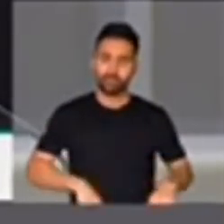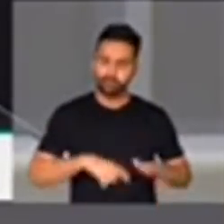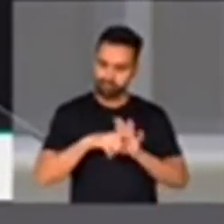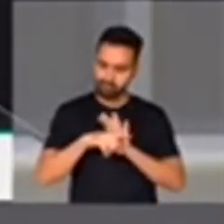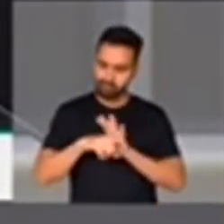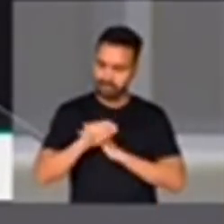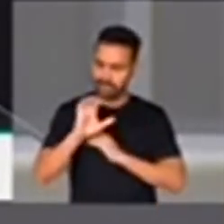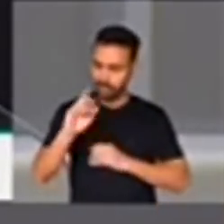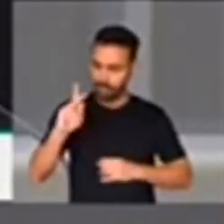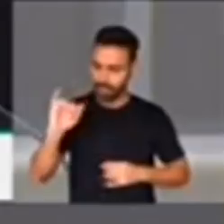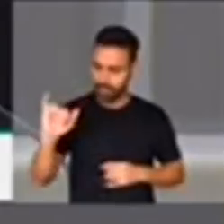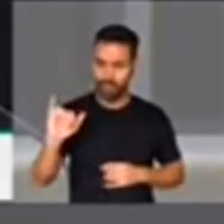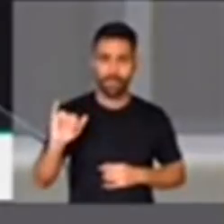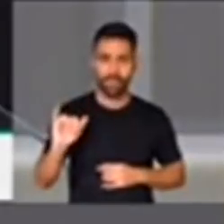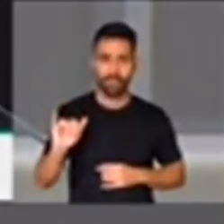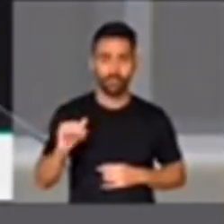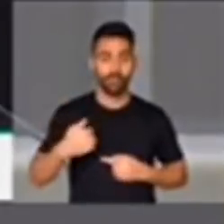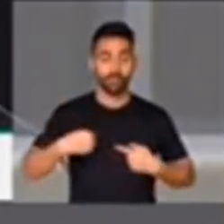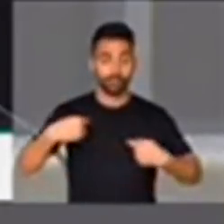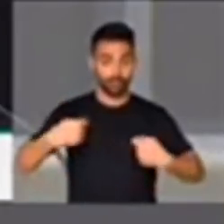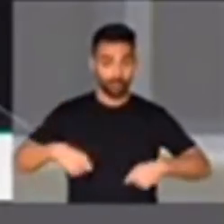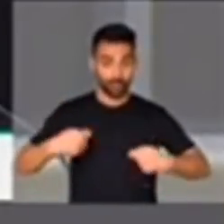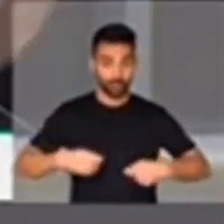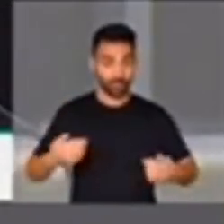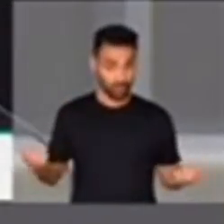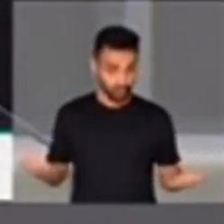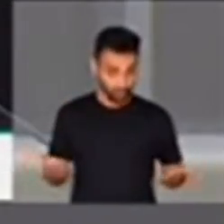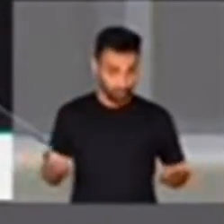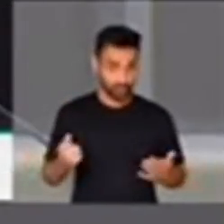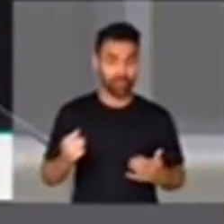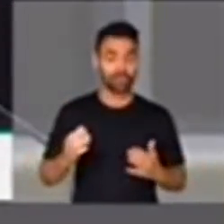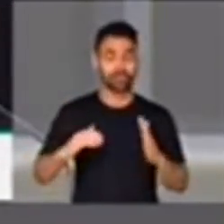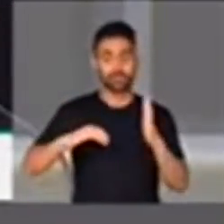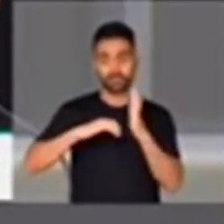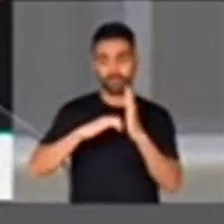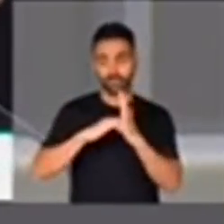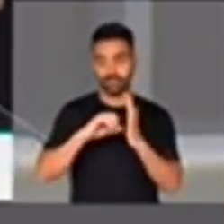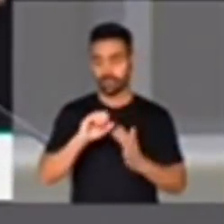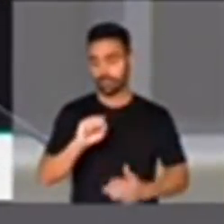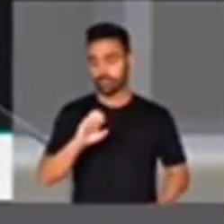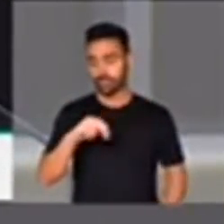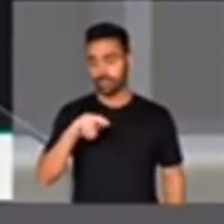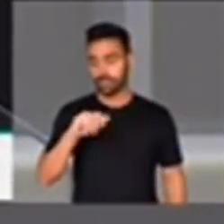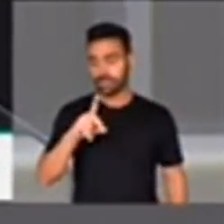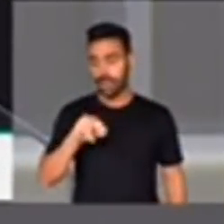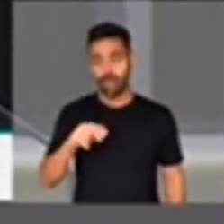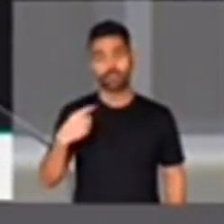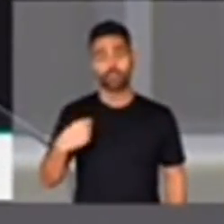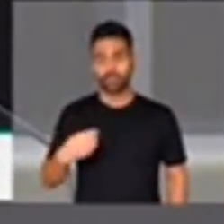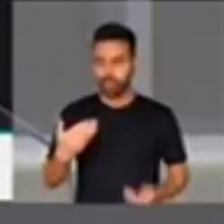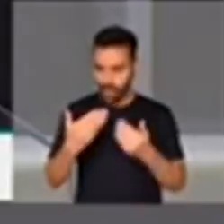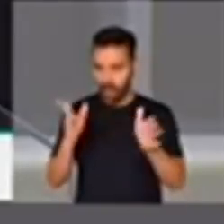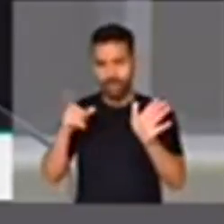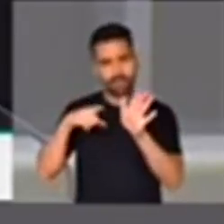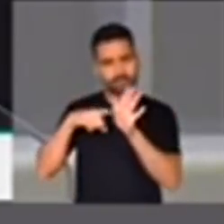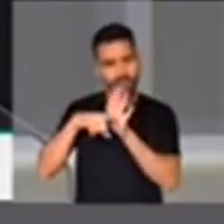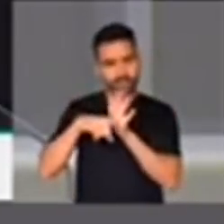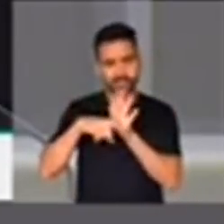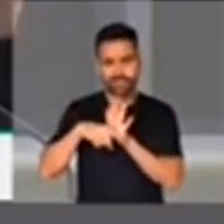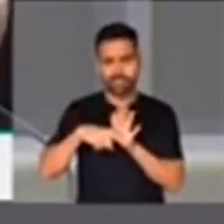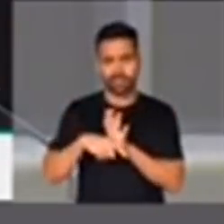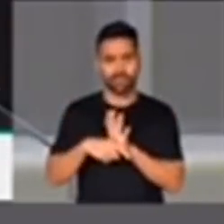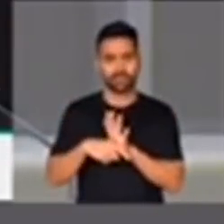milícias. É preciso que hoje no Senado Federal abra-se um inquérito, uma investigação